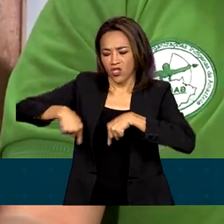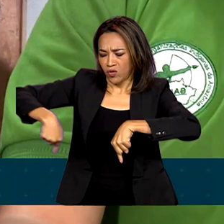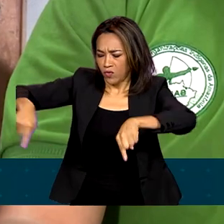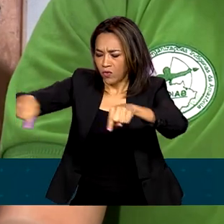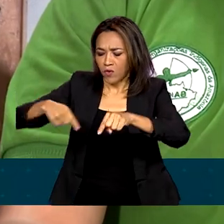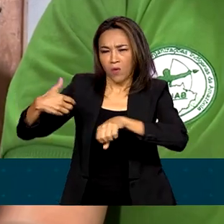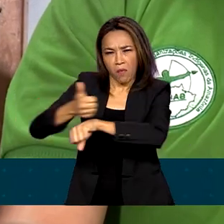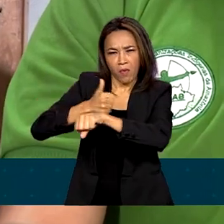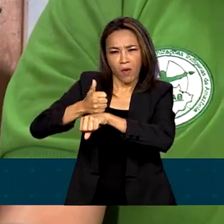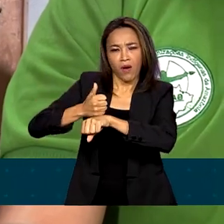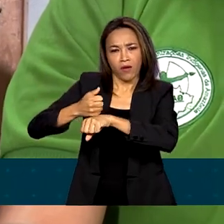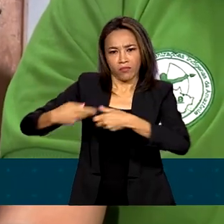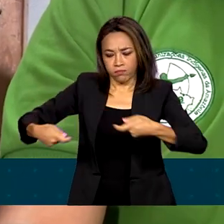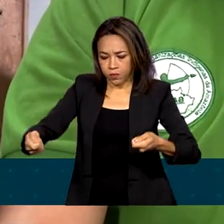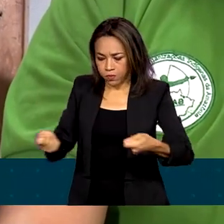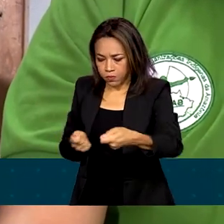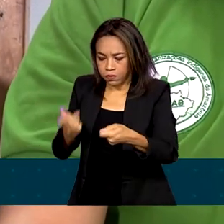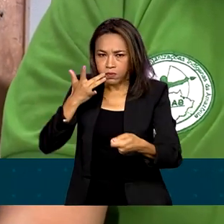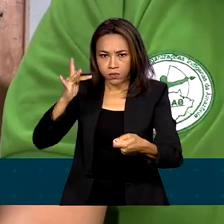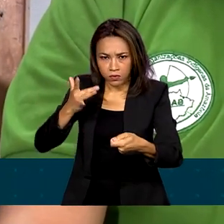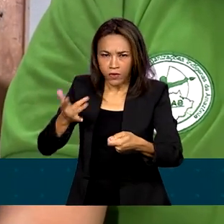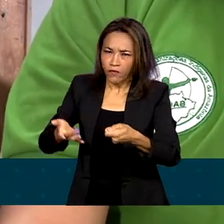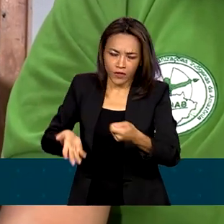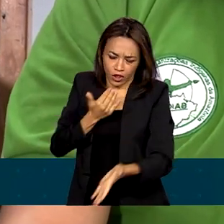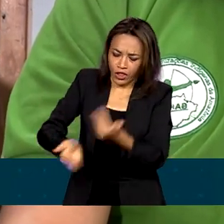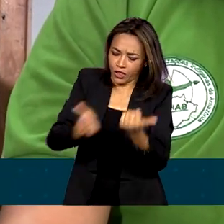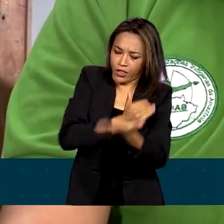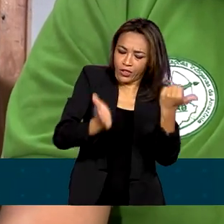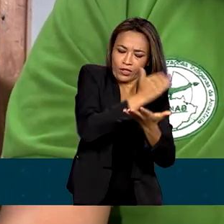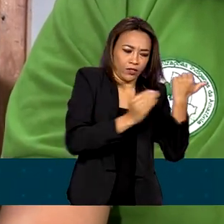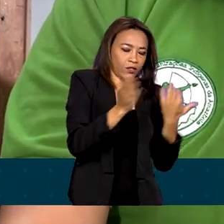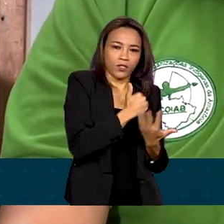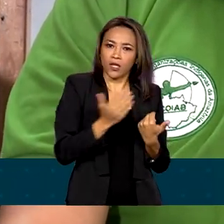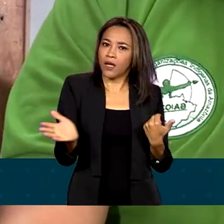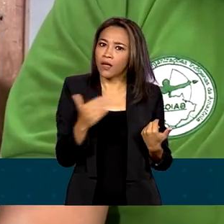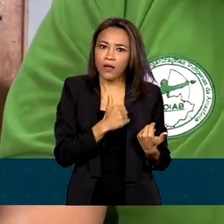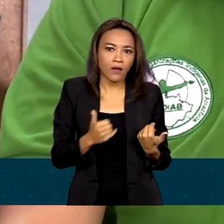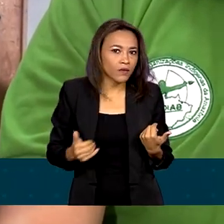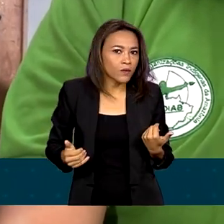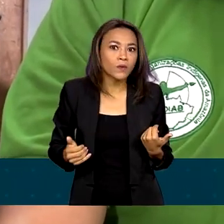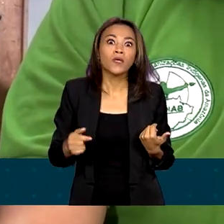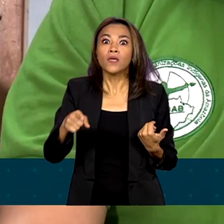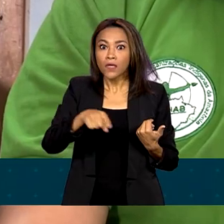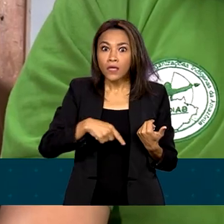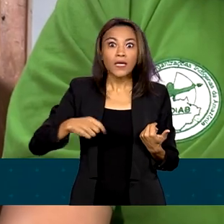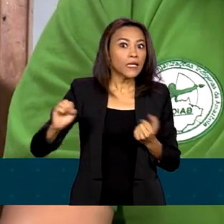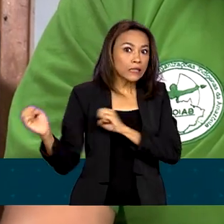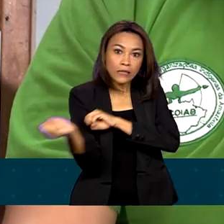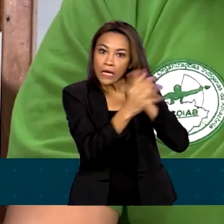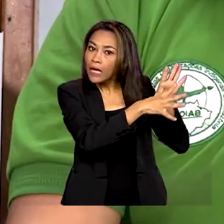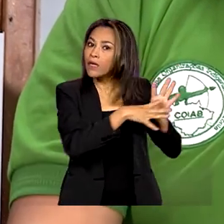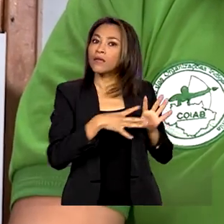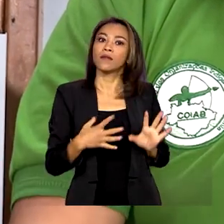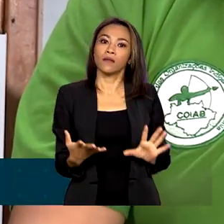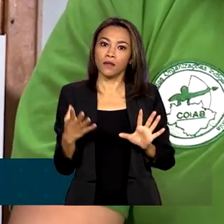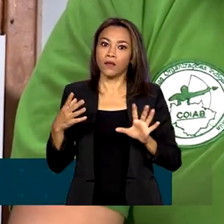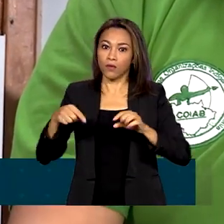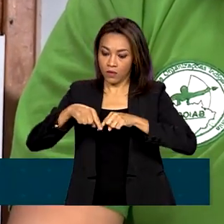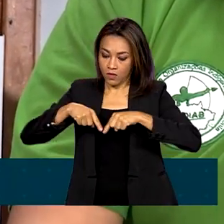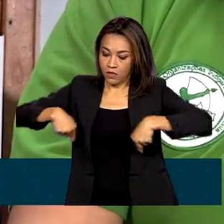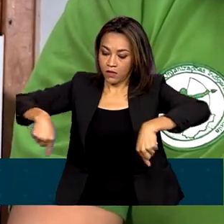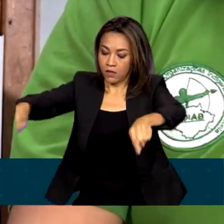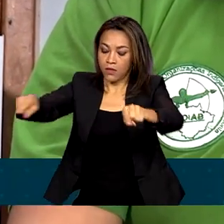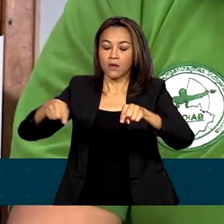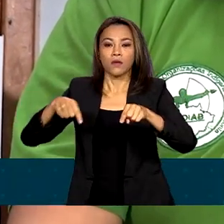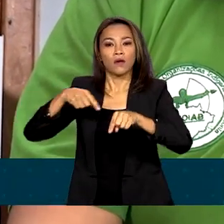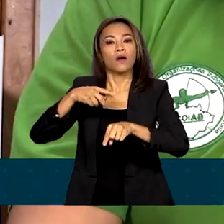aqui da terra indígena Yanomami. Vocês devem ter esse conhecimento. Que os garimpeiros saíram da terra indígena Yanomami e foram,